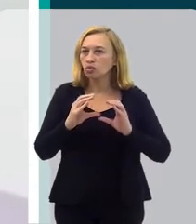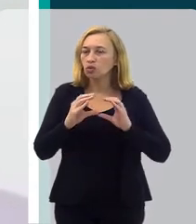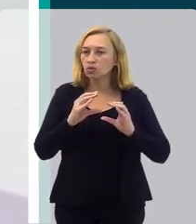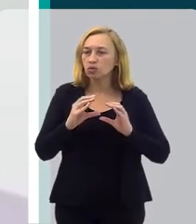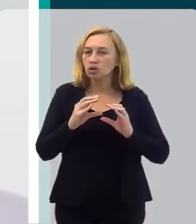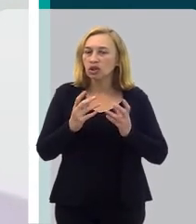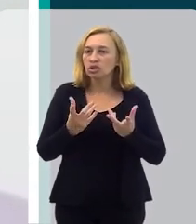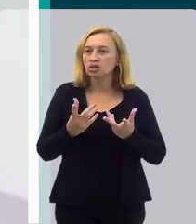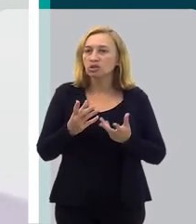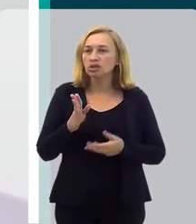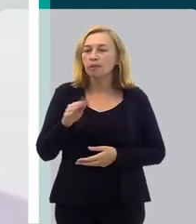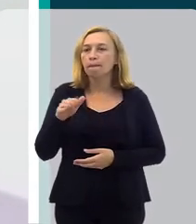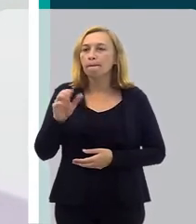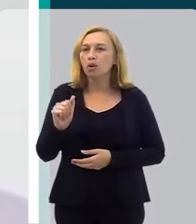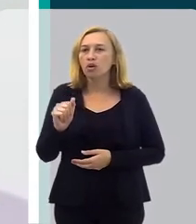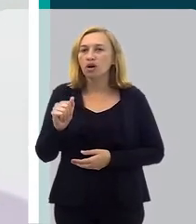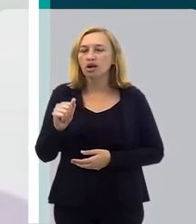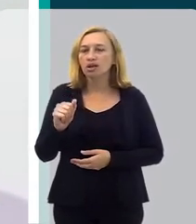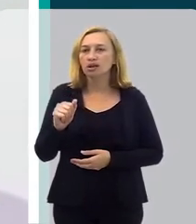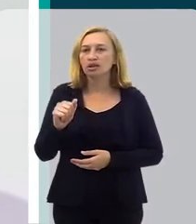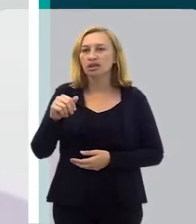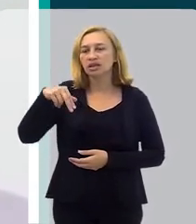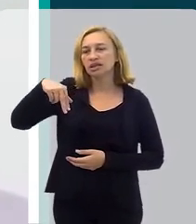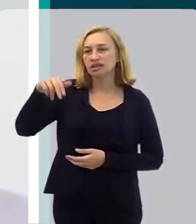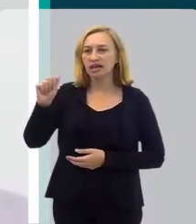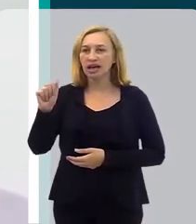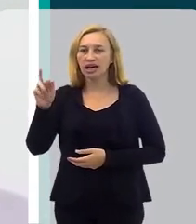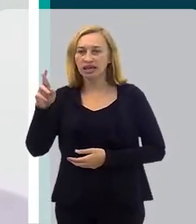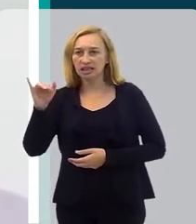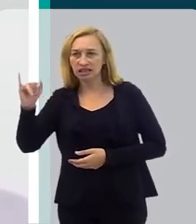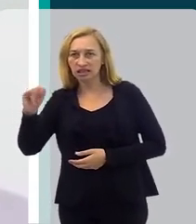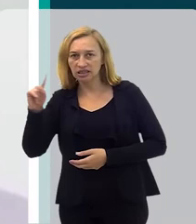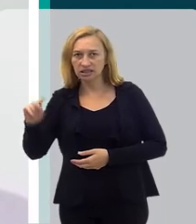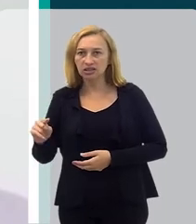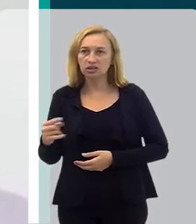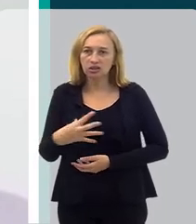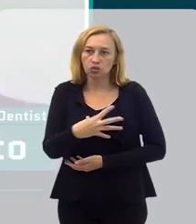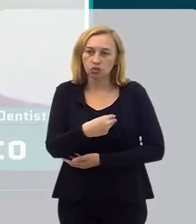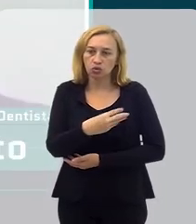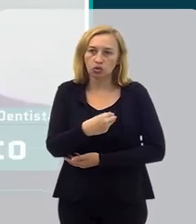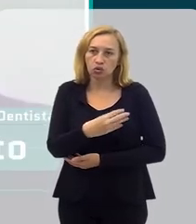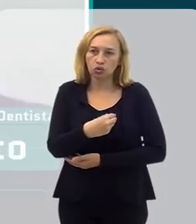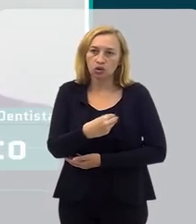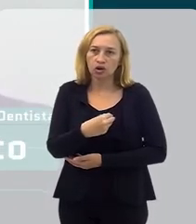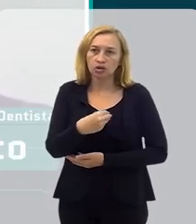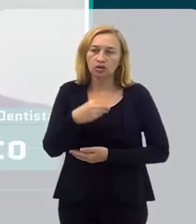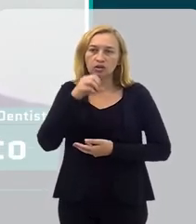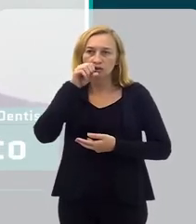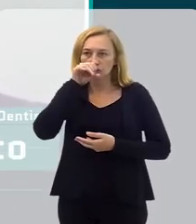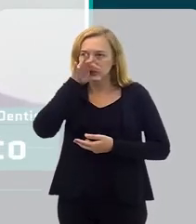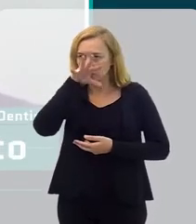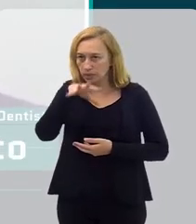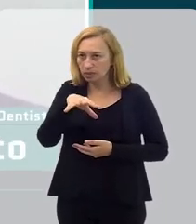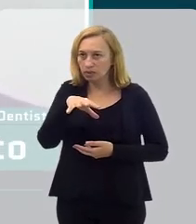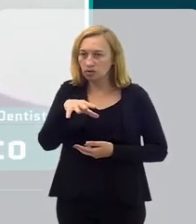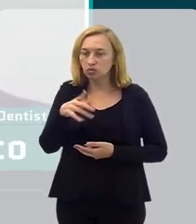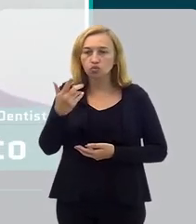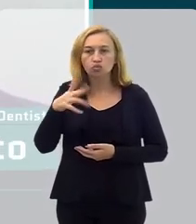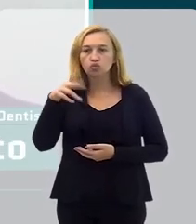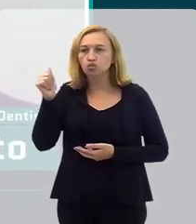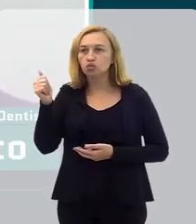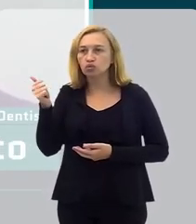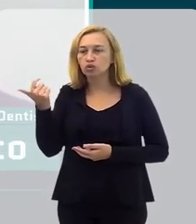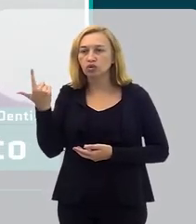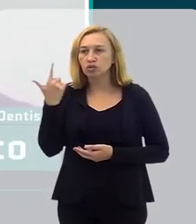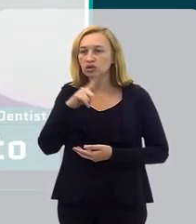comunicação da boca com o nariz, uma comunicação buco-sinusal. Quando ela está mamando, o leite sai, o alimento sai pelo nariz, e ela nunca vai ganhar